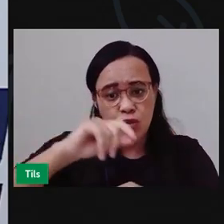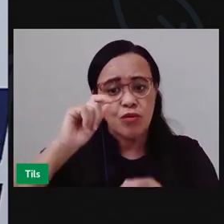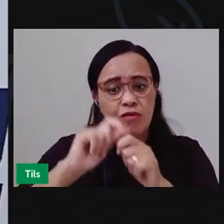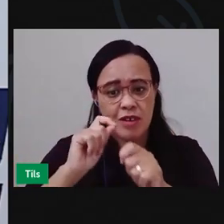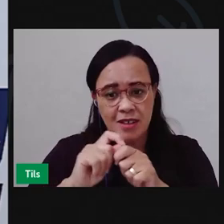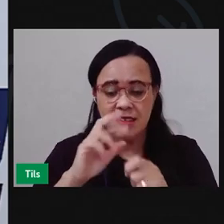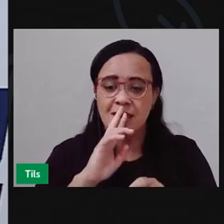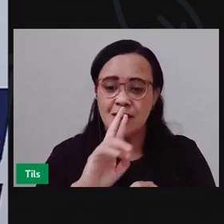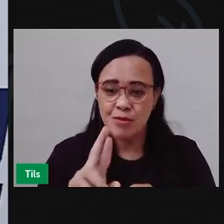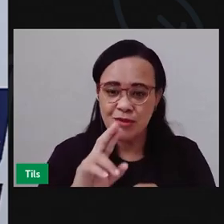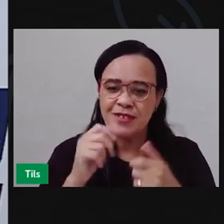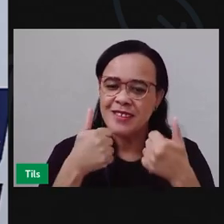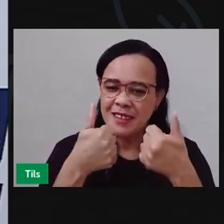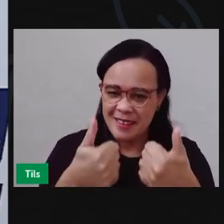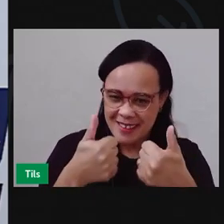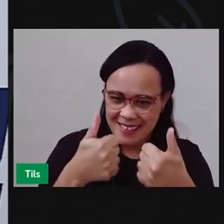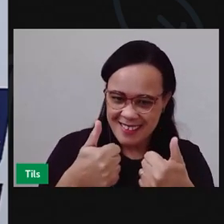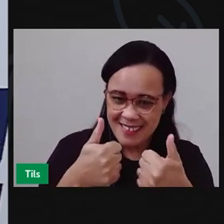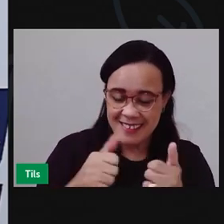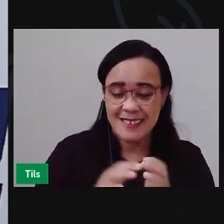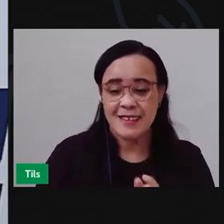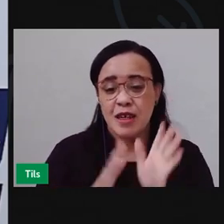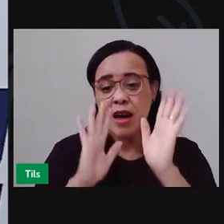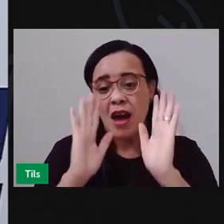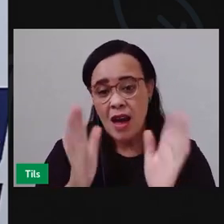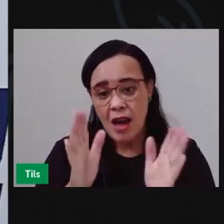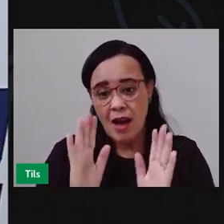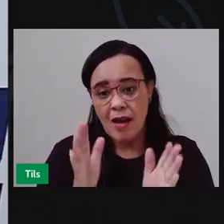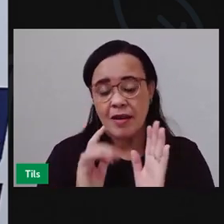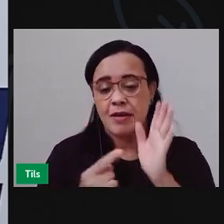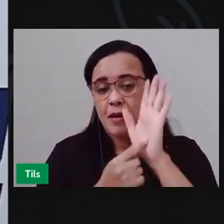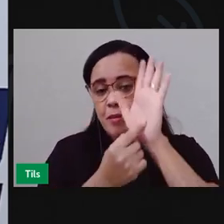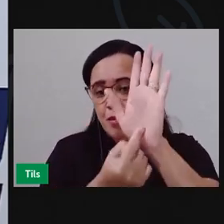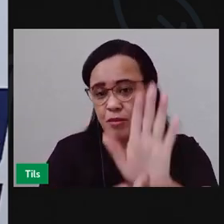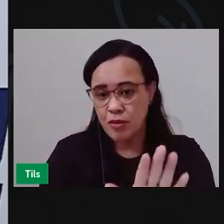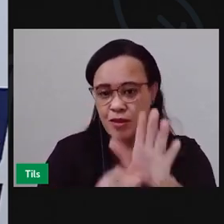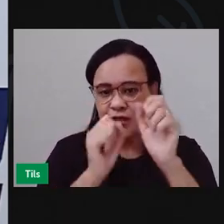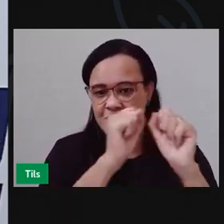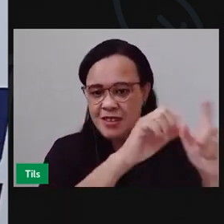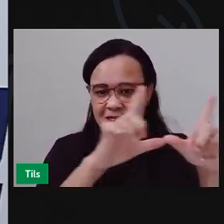Agora eu vou mostrar a apresentação que eu preparei para essa aula.